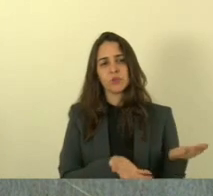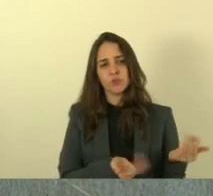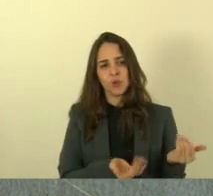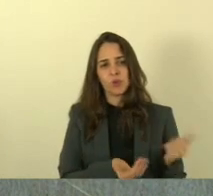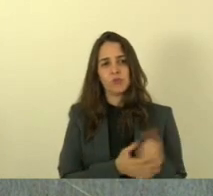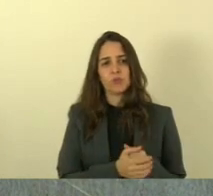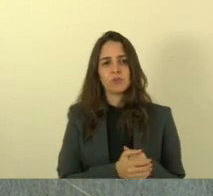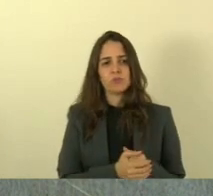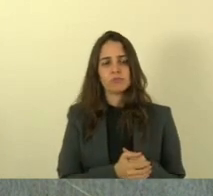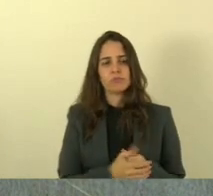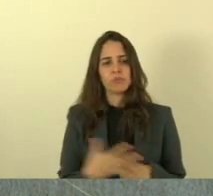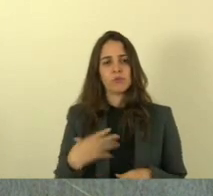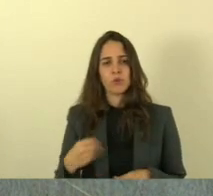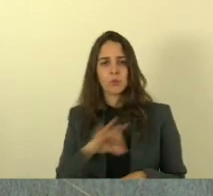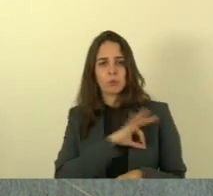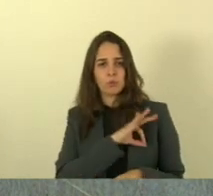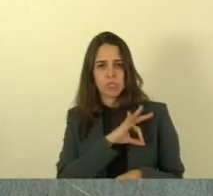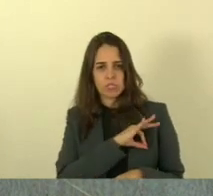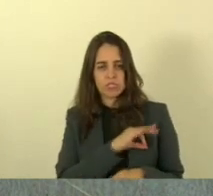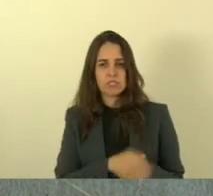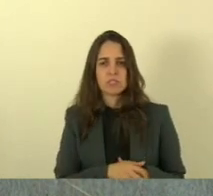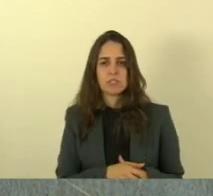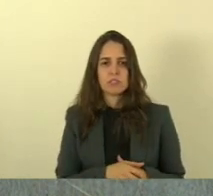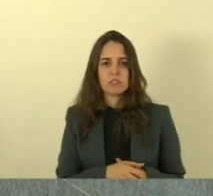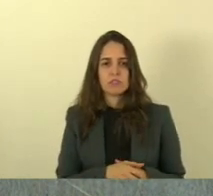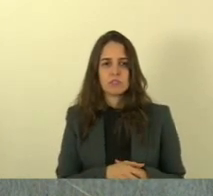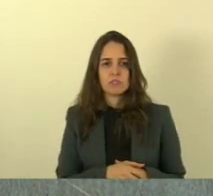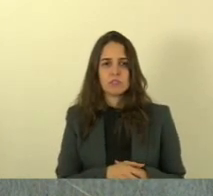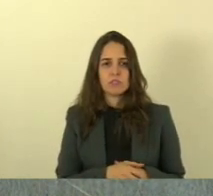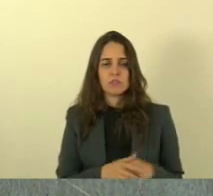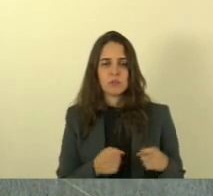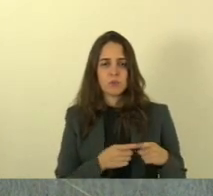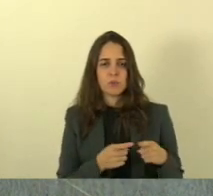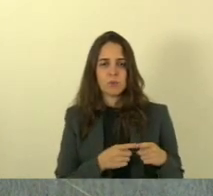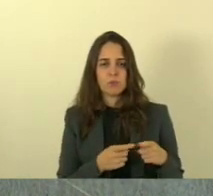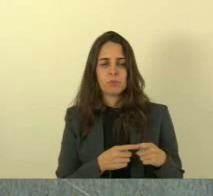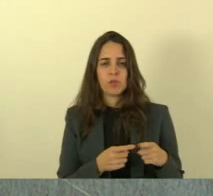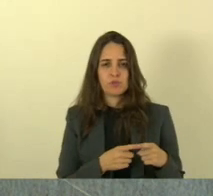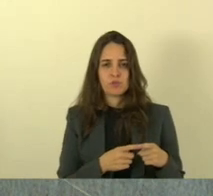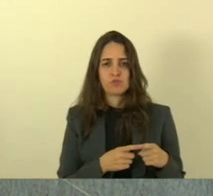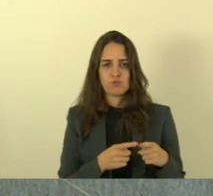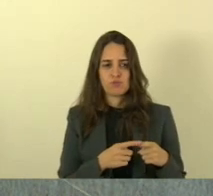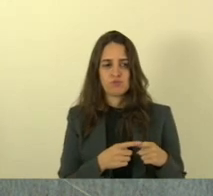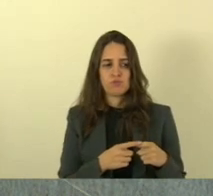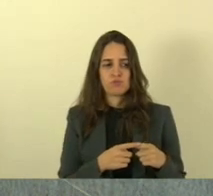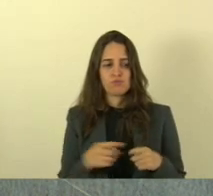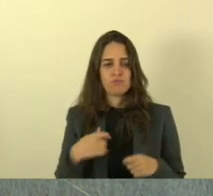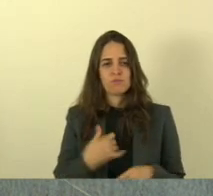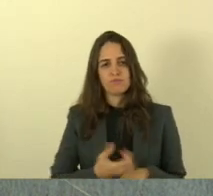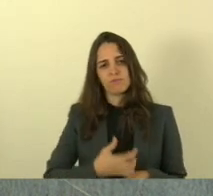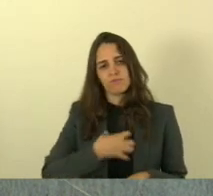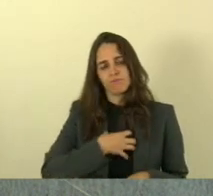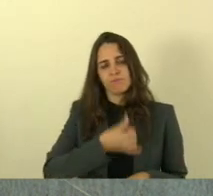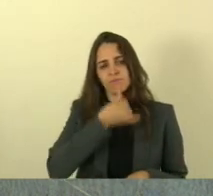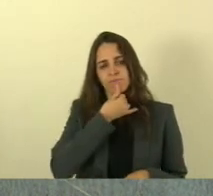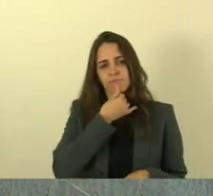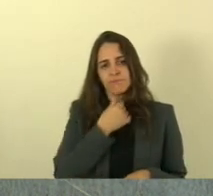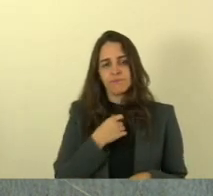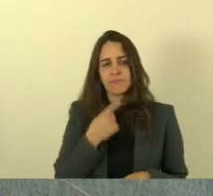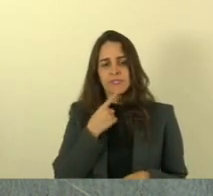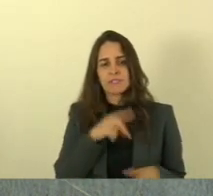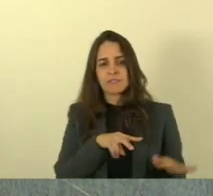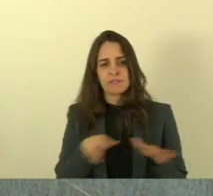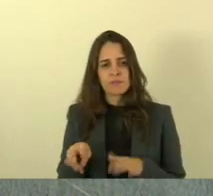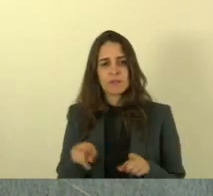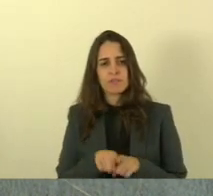filho de um policial civil médico legista doutor glício uma situação lamentável e essa semana deputada janete